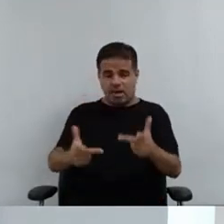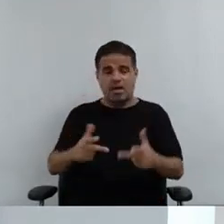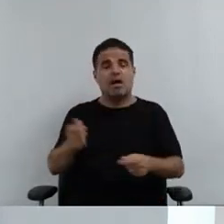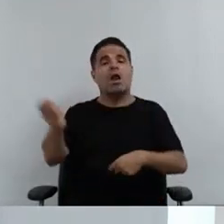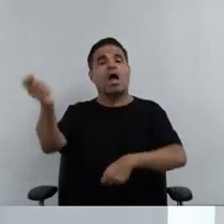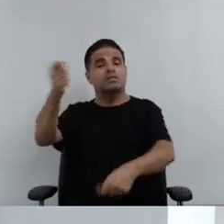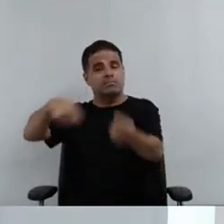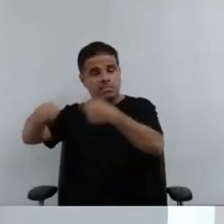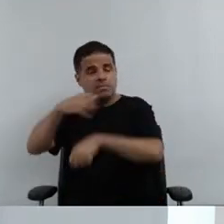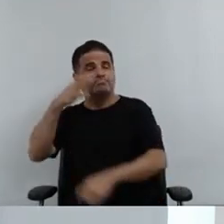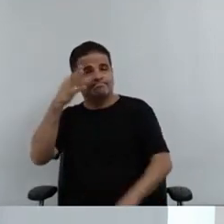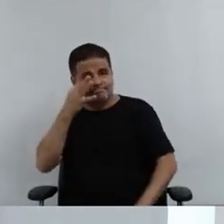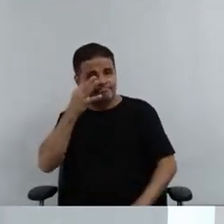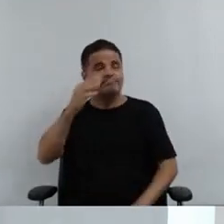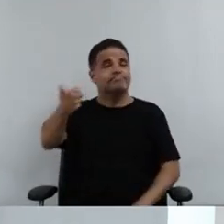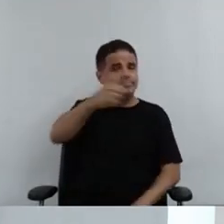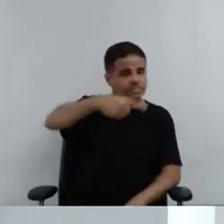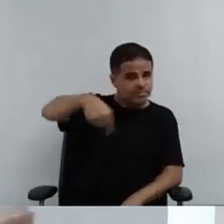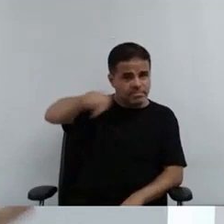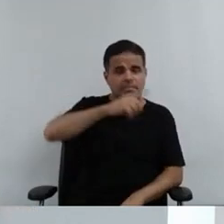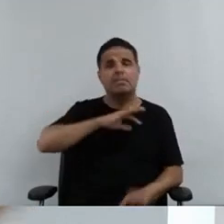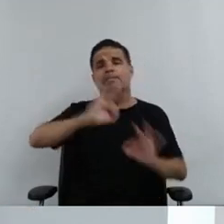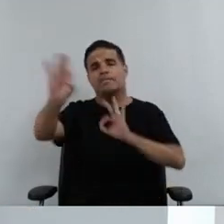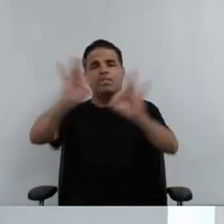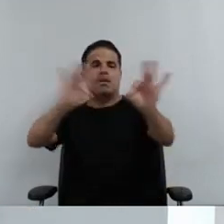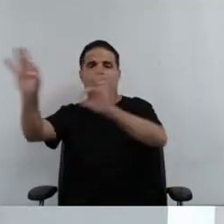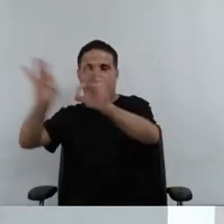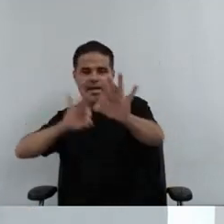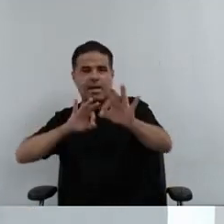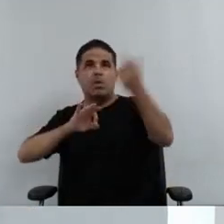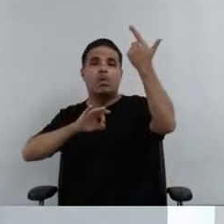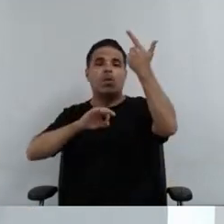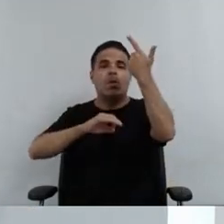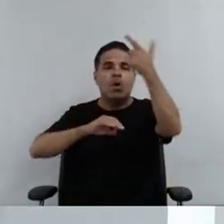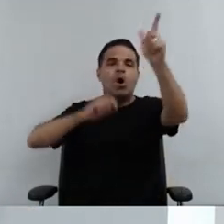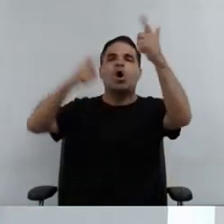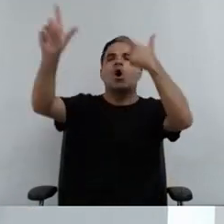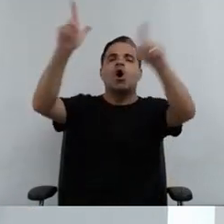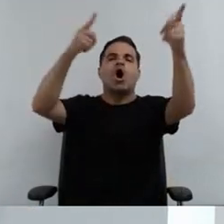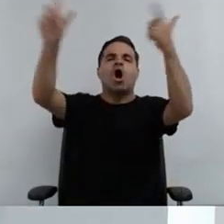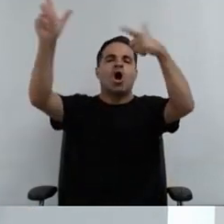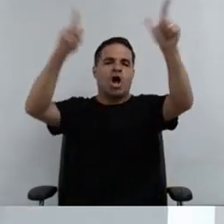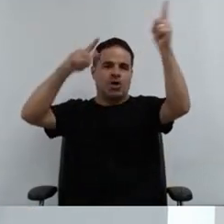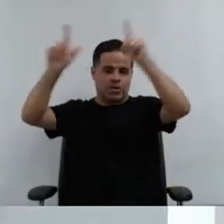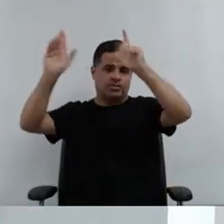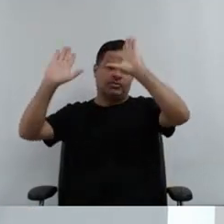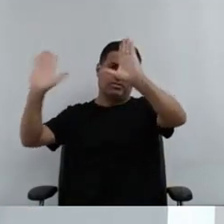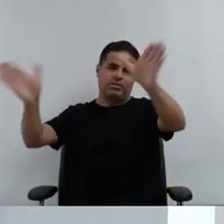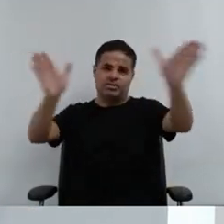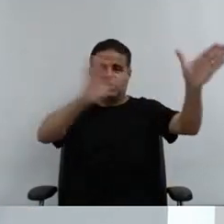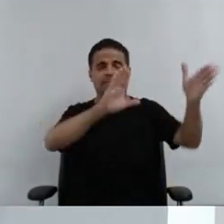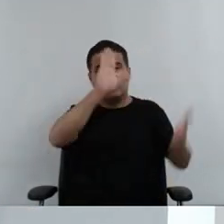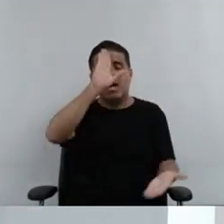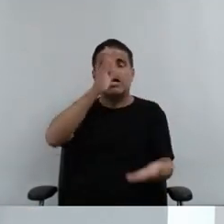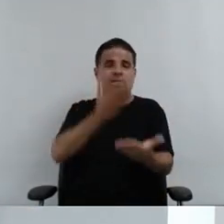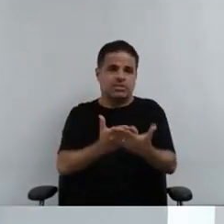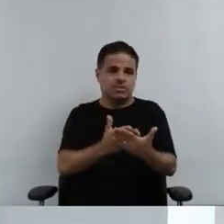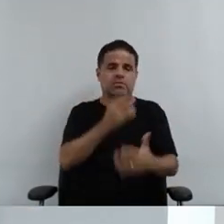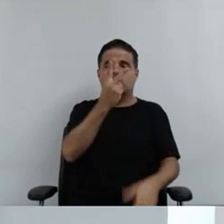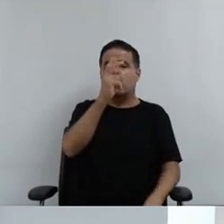administração presente e já preparo para que virá, obviamente, né? Acredito,